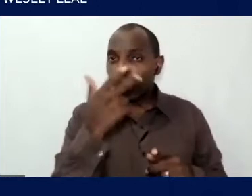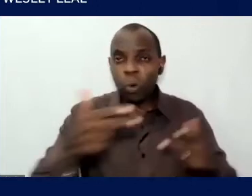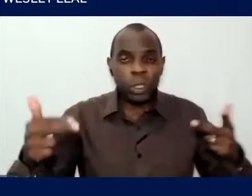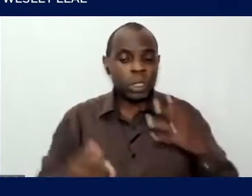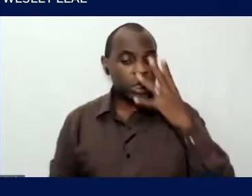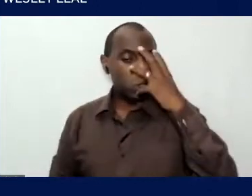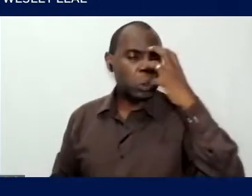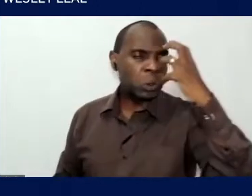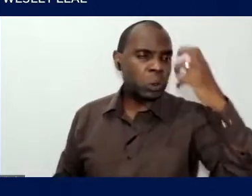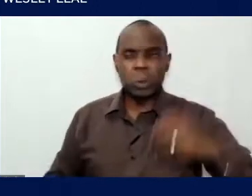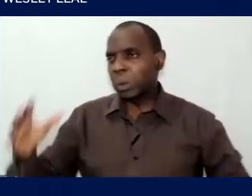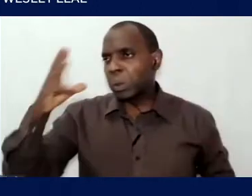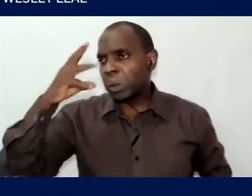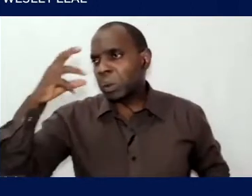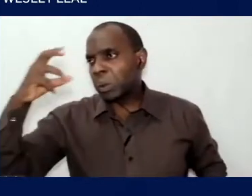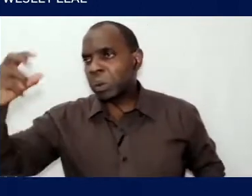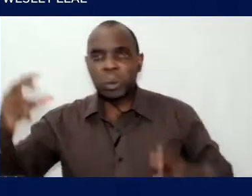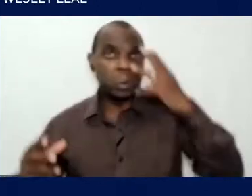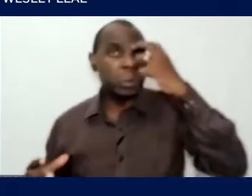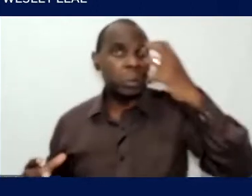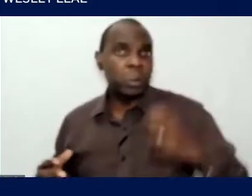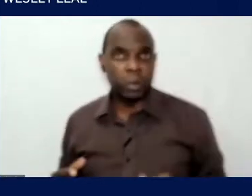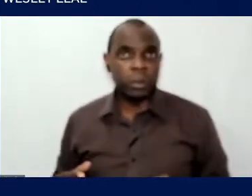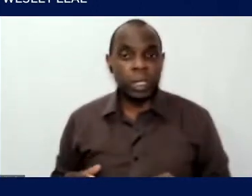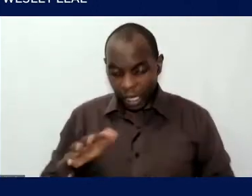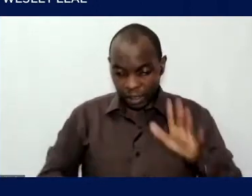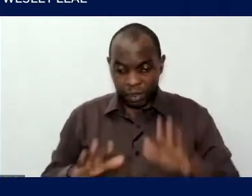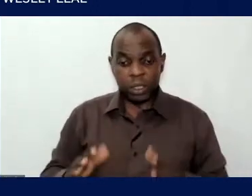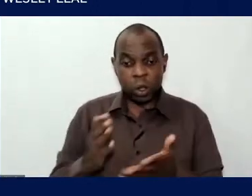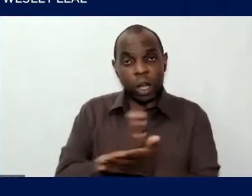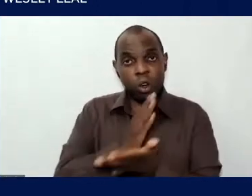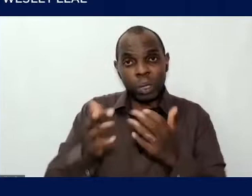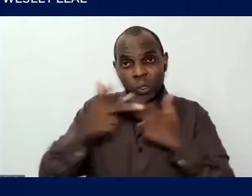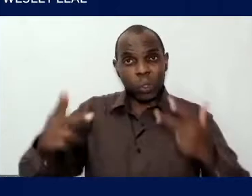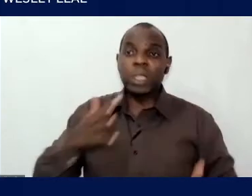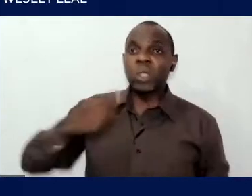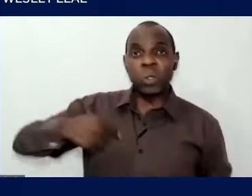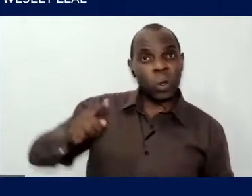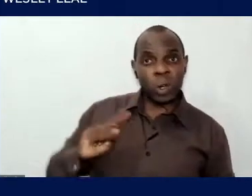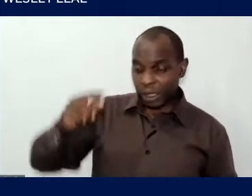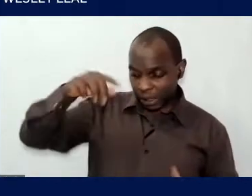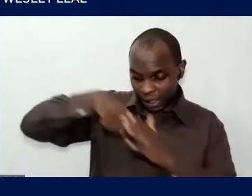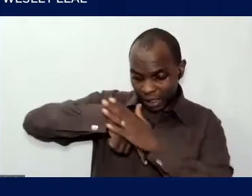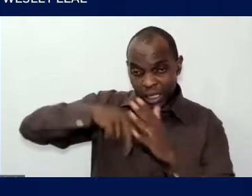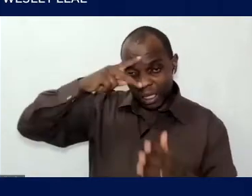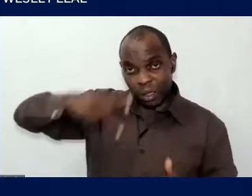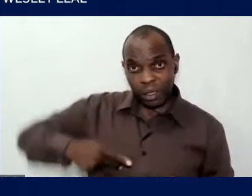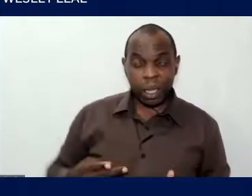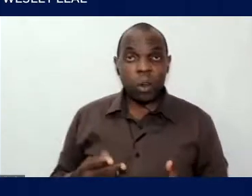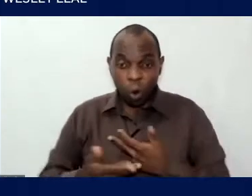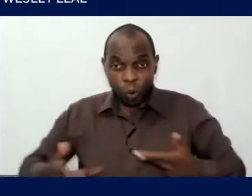parte É o que nem a gente conhece Da gente São os imponderáveis Todos esses